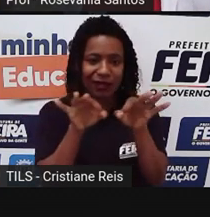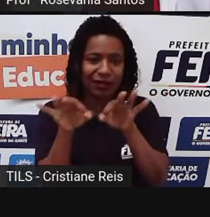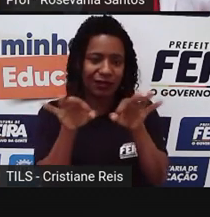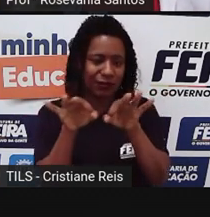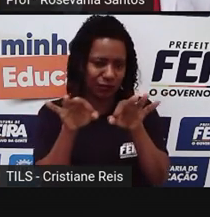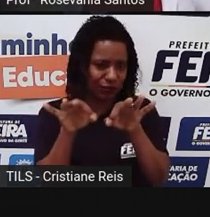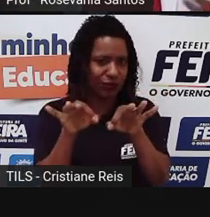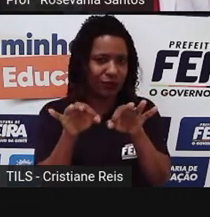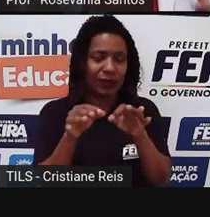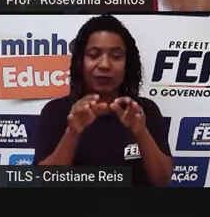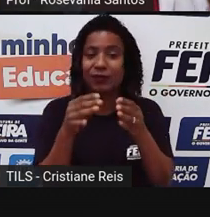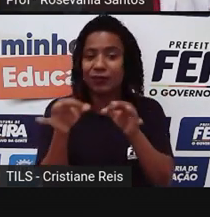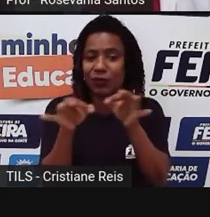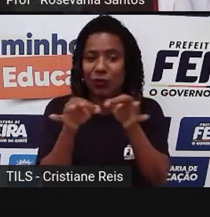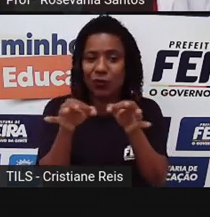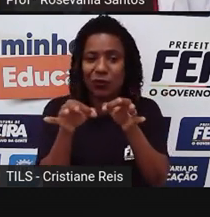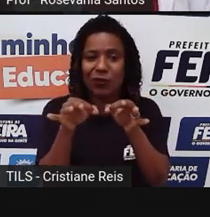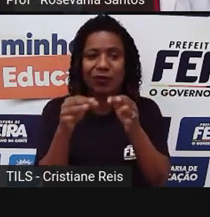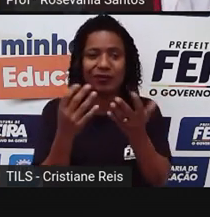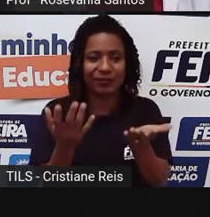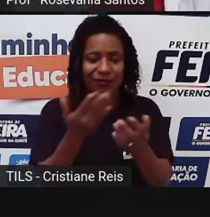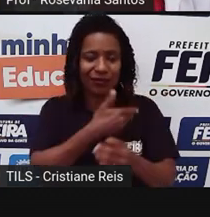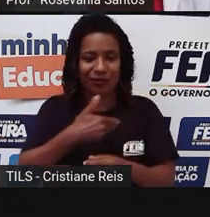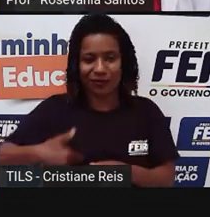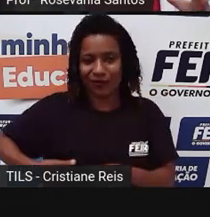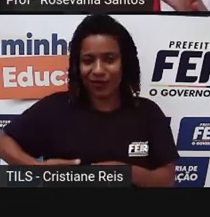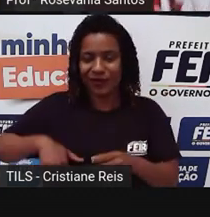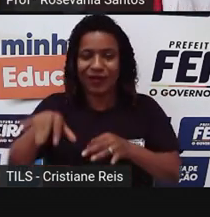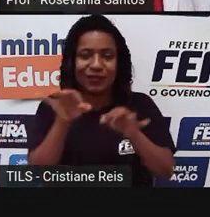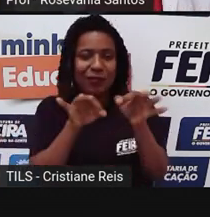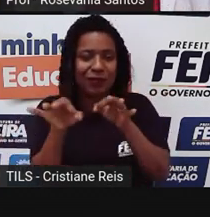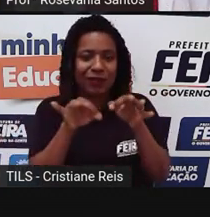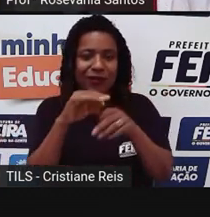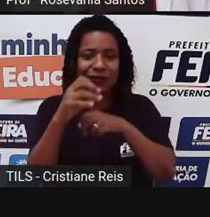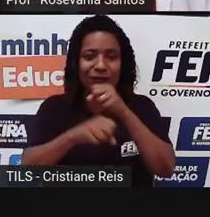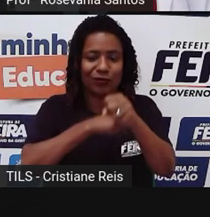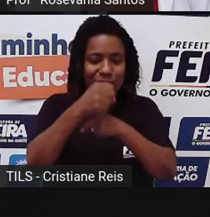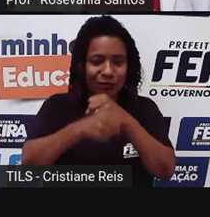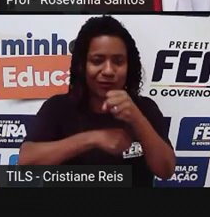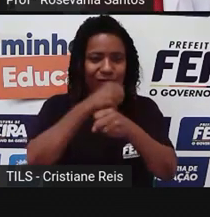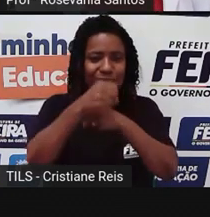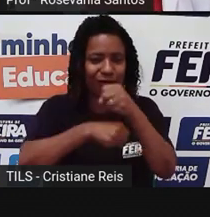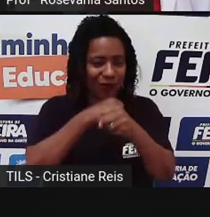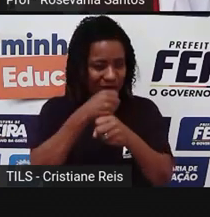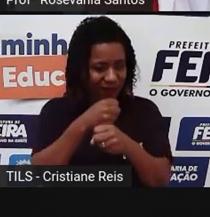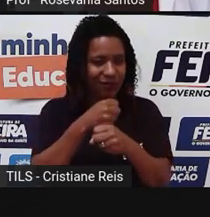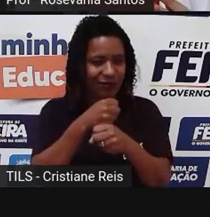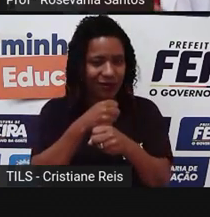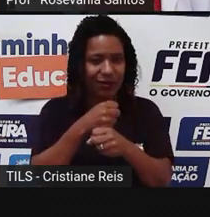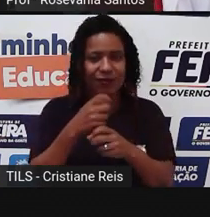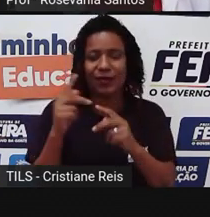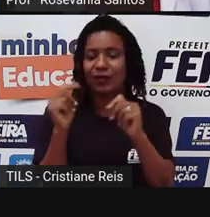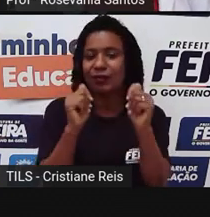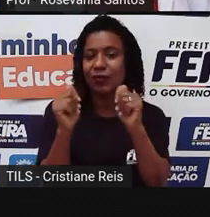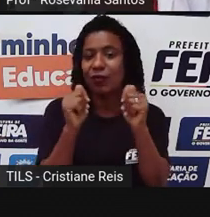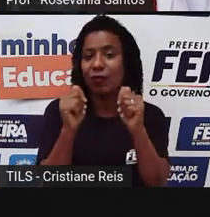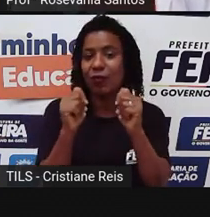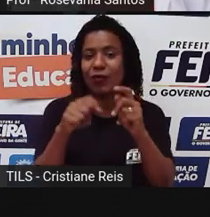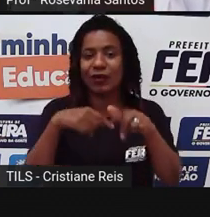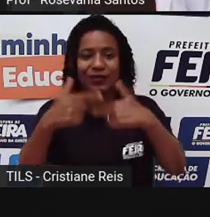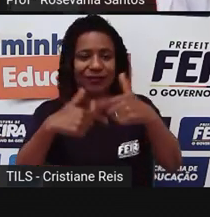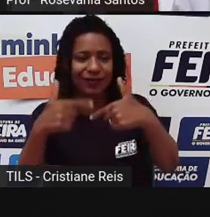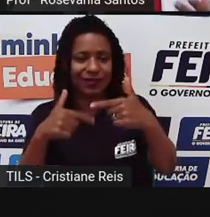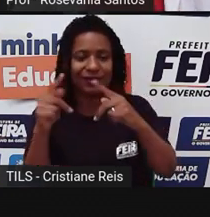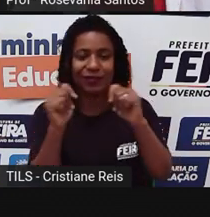dura em torno de cinco anos, que a chama também até de plano turmonal. As atividades econômicas devem seguir uma planificação